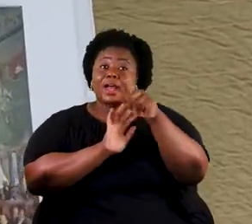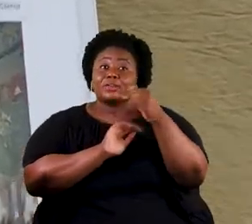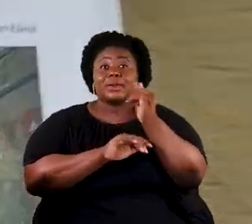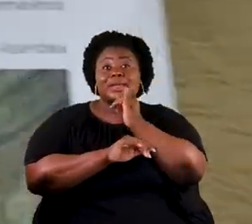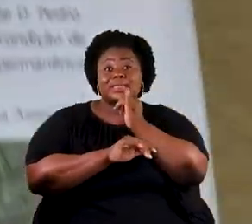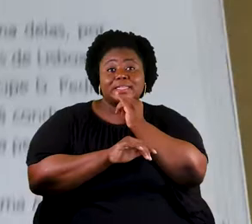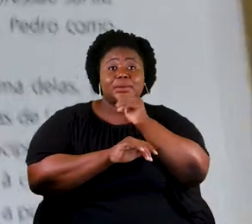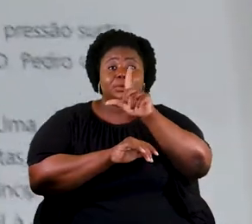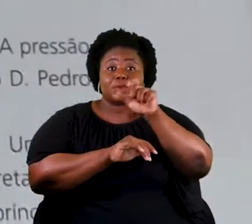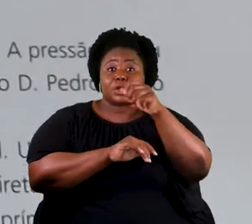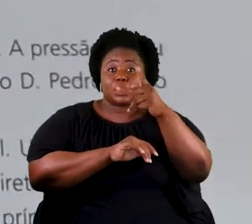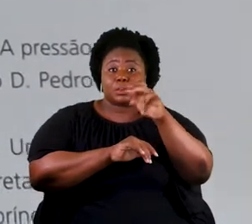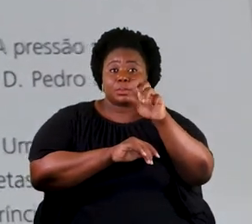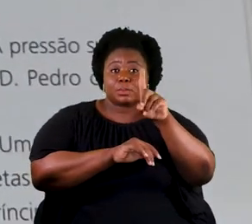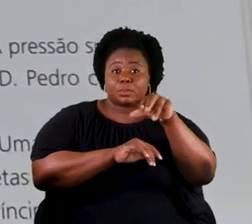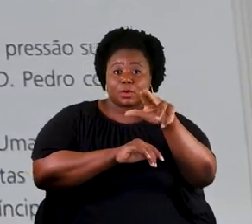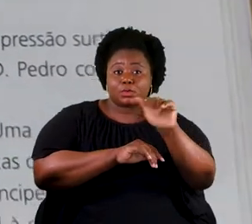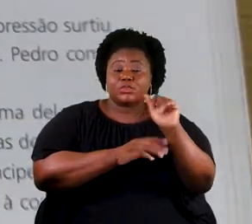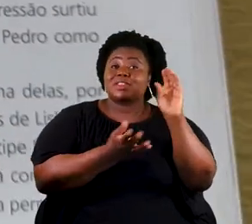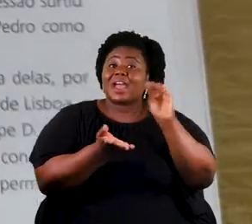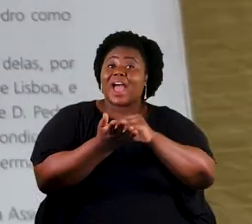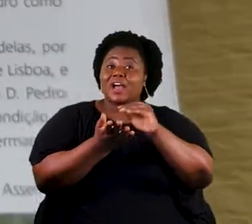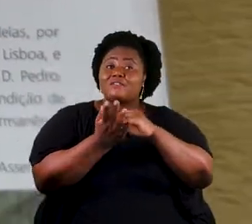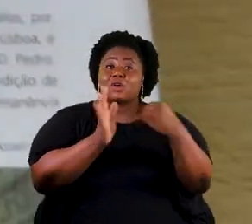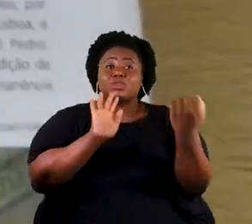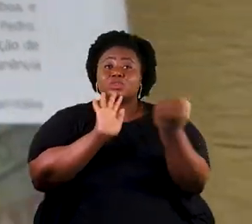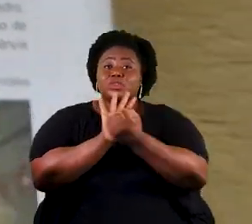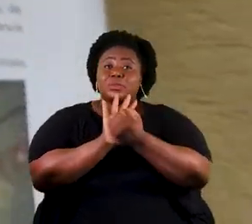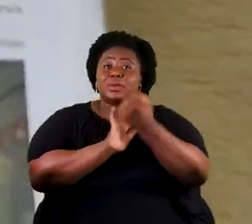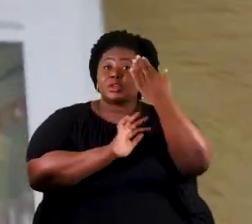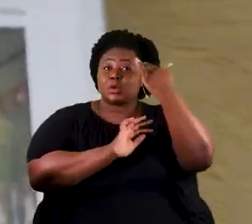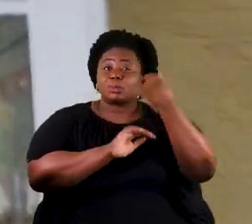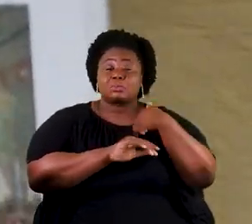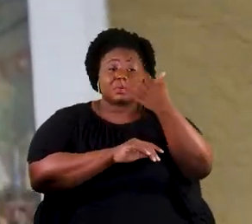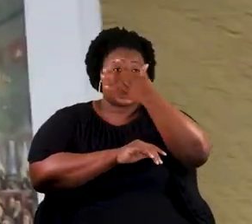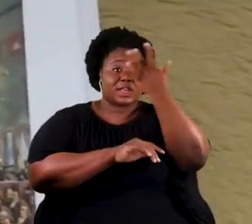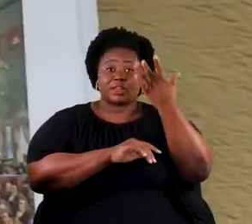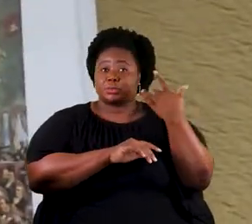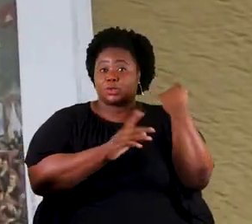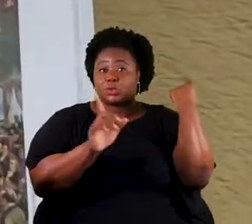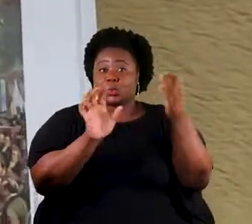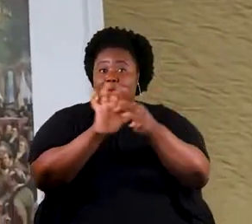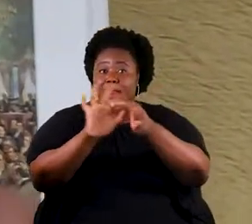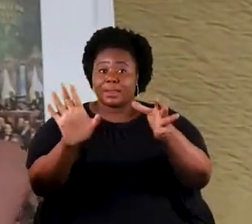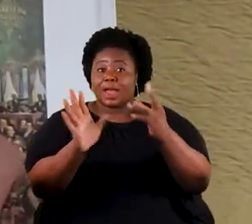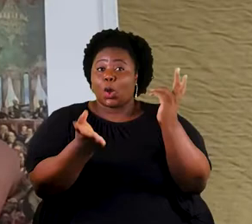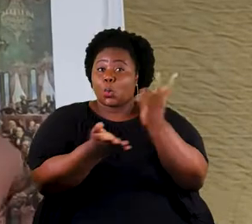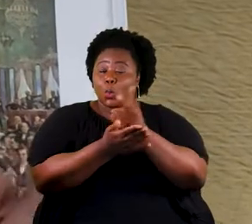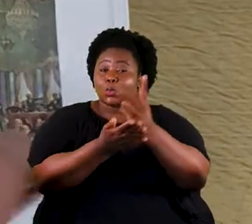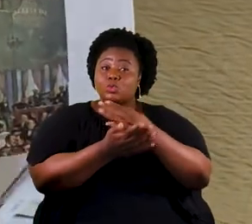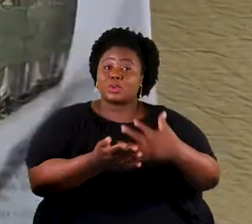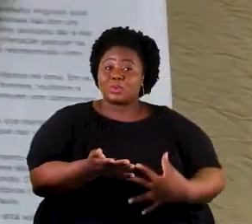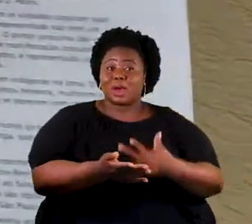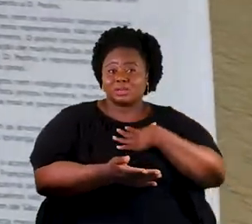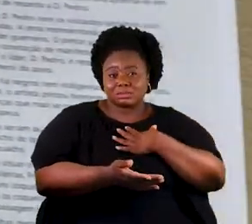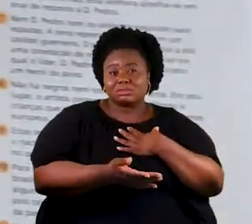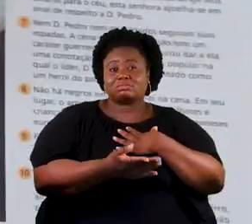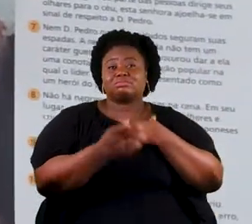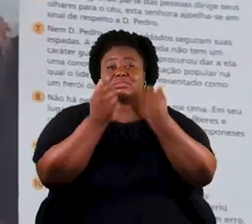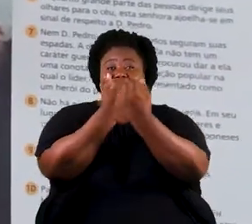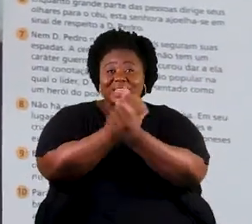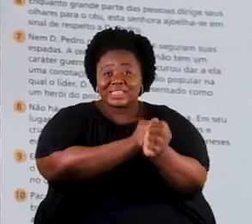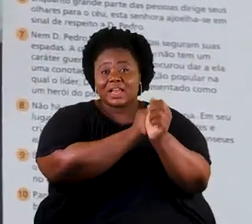atuação de Leopoldina, a falta de impacto popular da independência, a continuidade do racismo, da